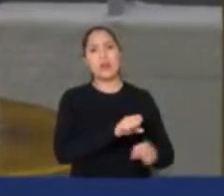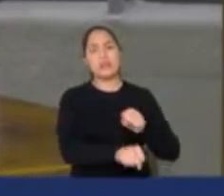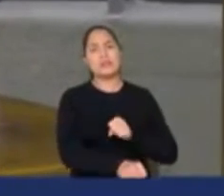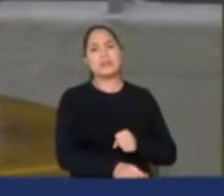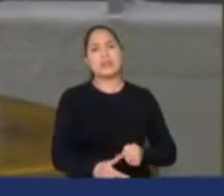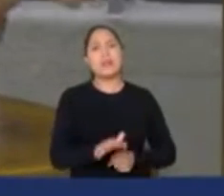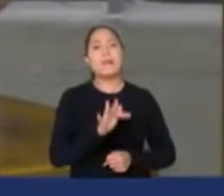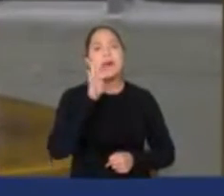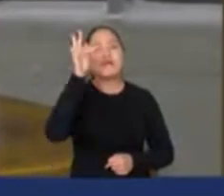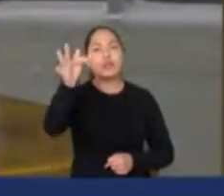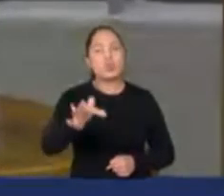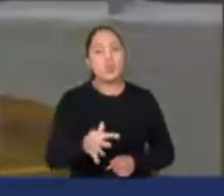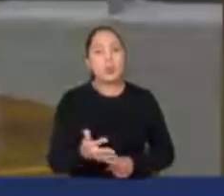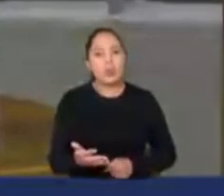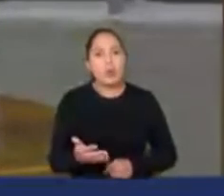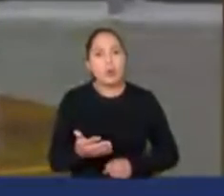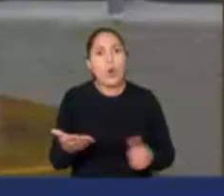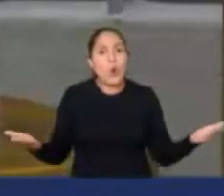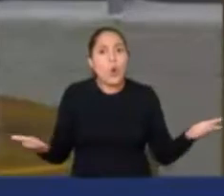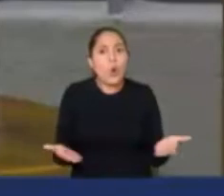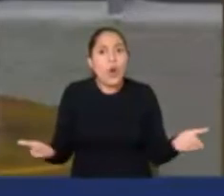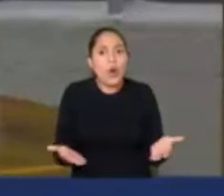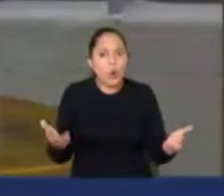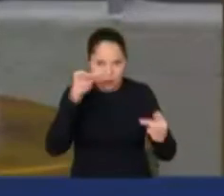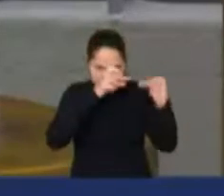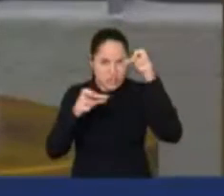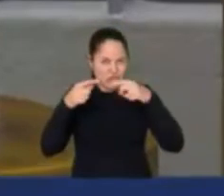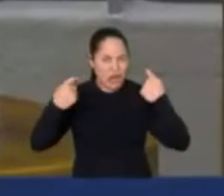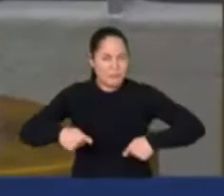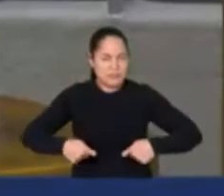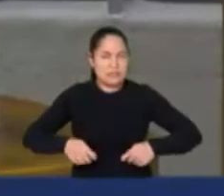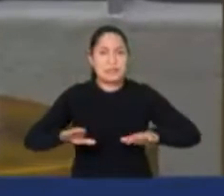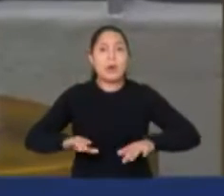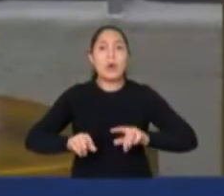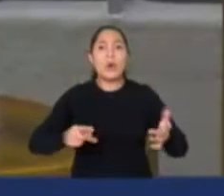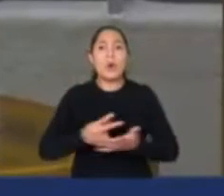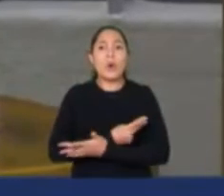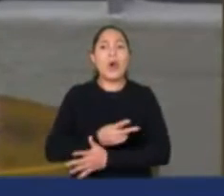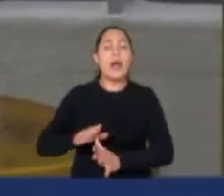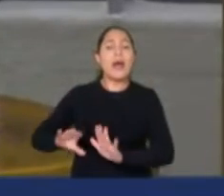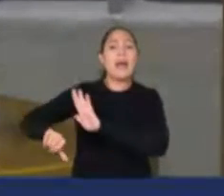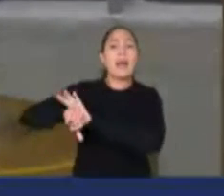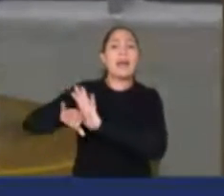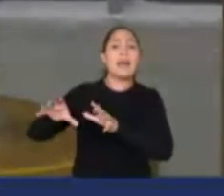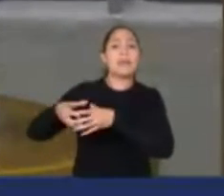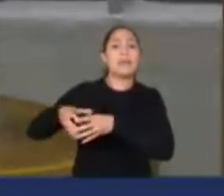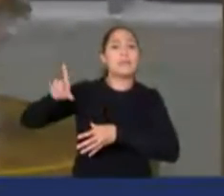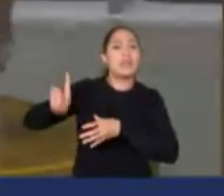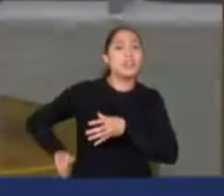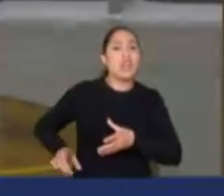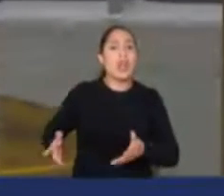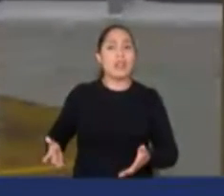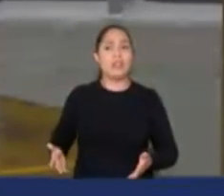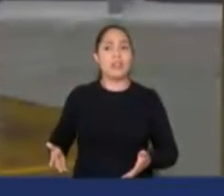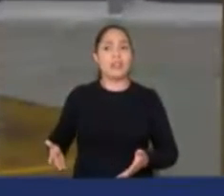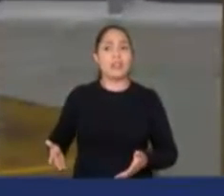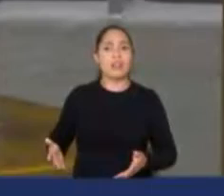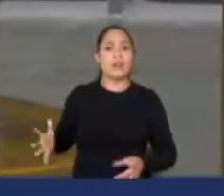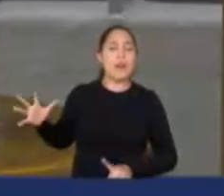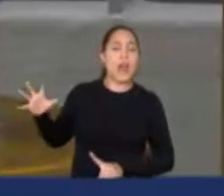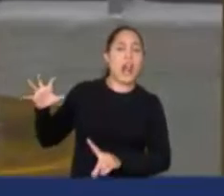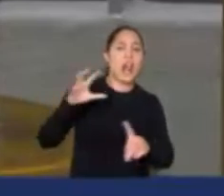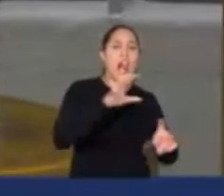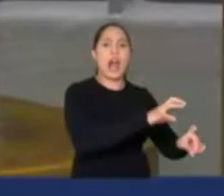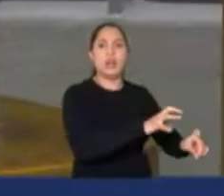pode ser, ou mesmo agora, que é preciso investigar, uma organização criminosa da extrema direita para atacar todos, para